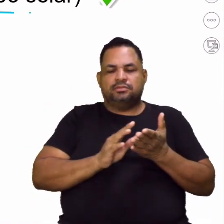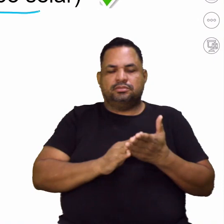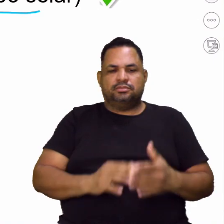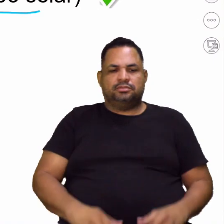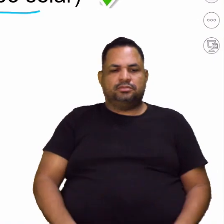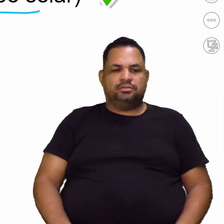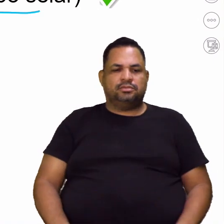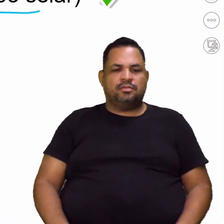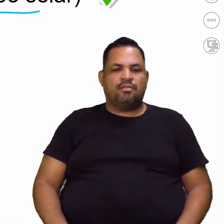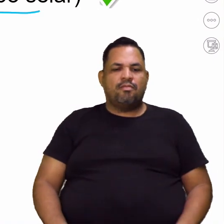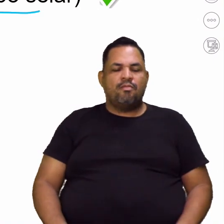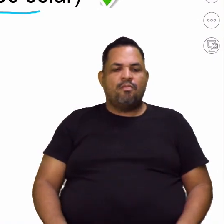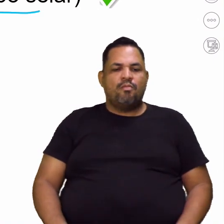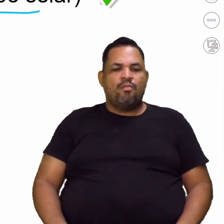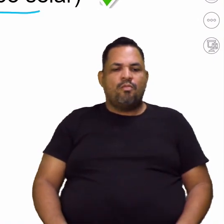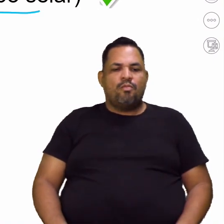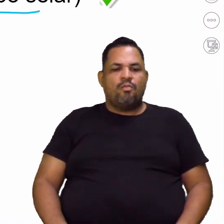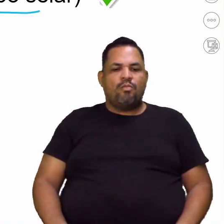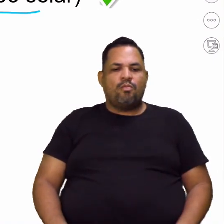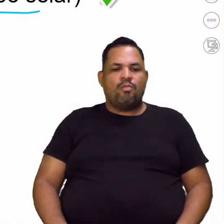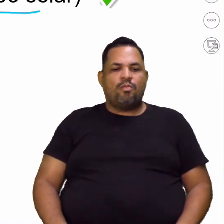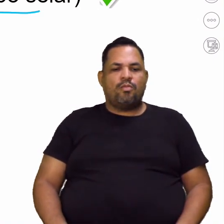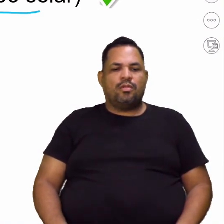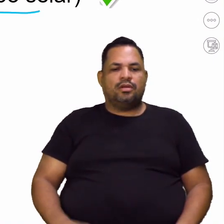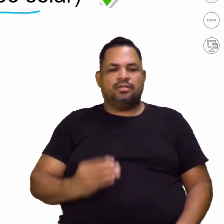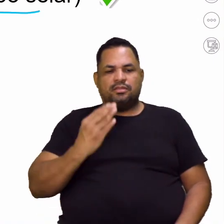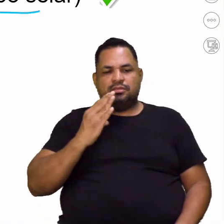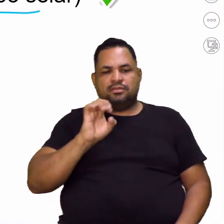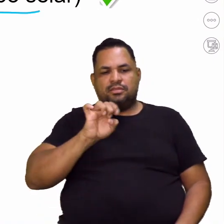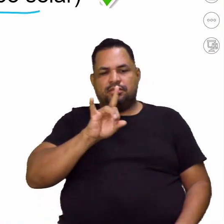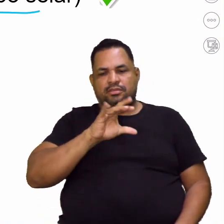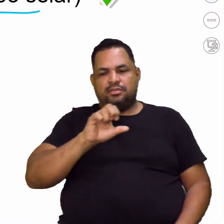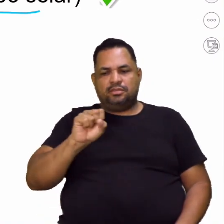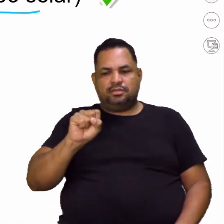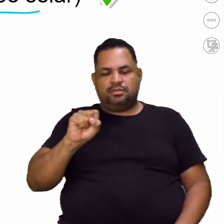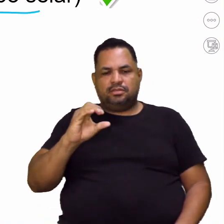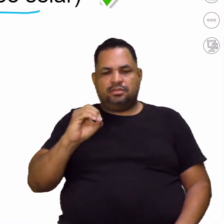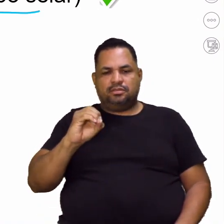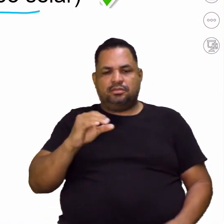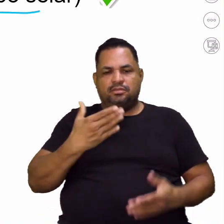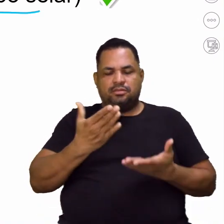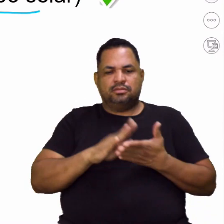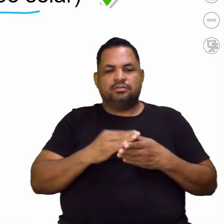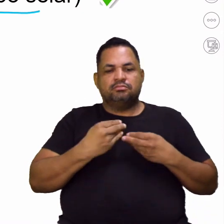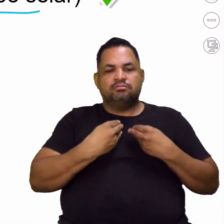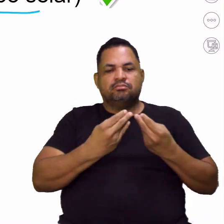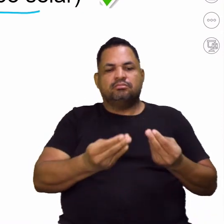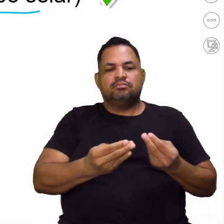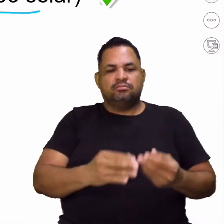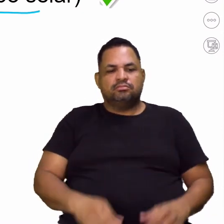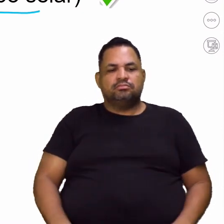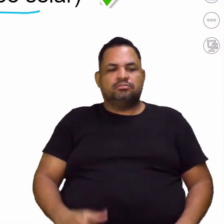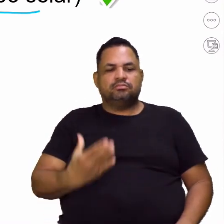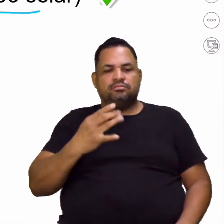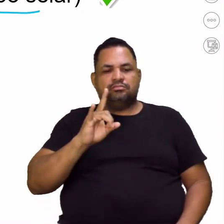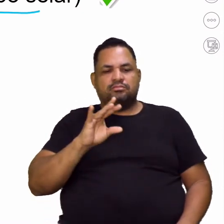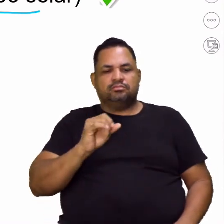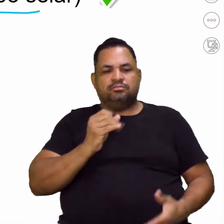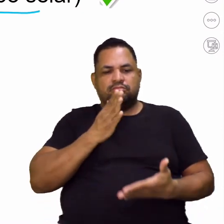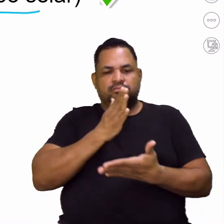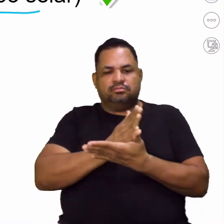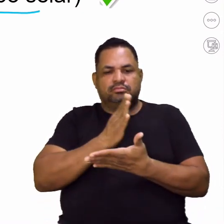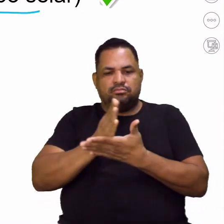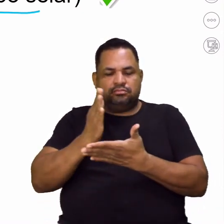Beleza? Agora, um. Sessão, ó. Ato de CD. Sessão,